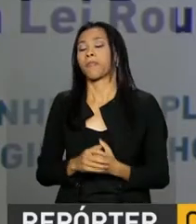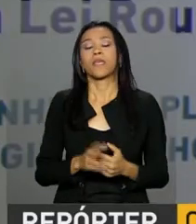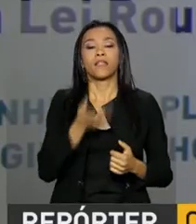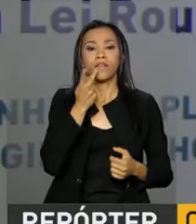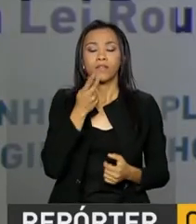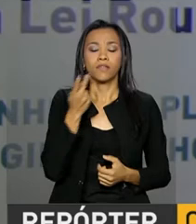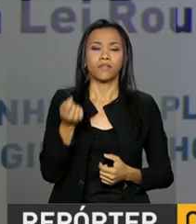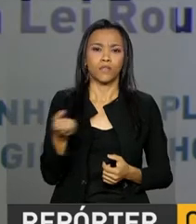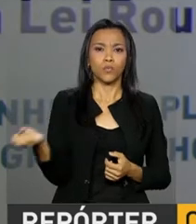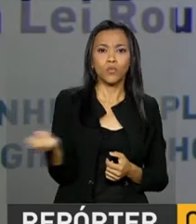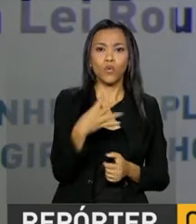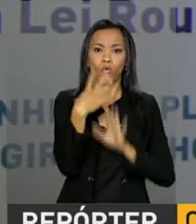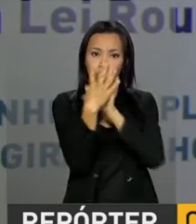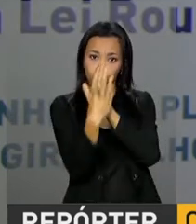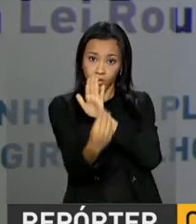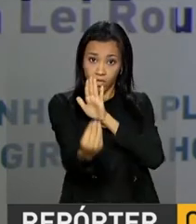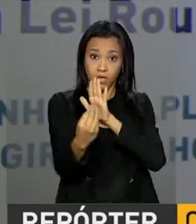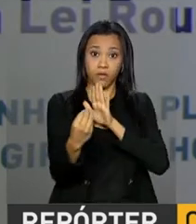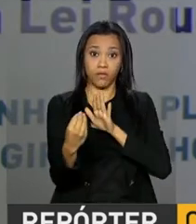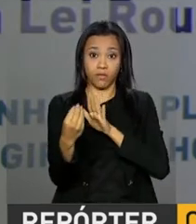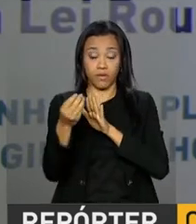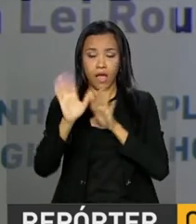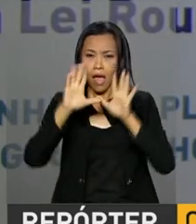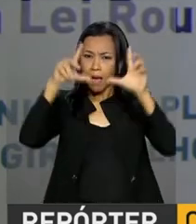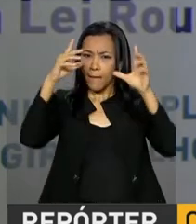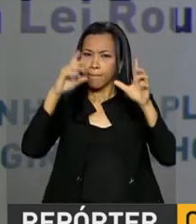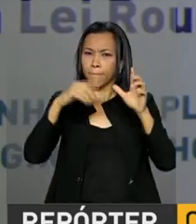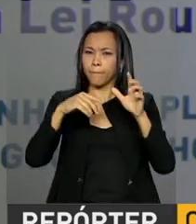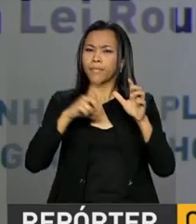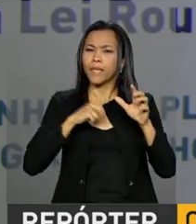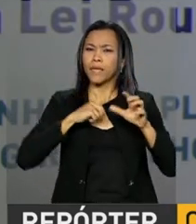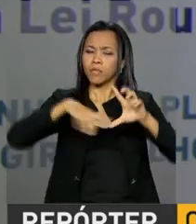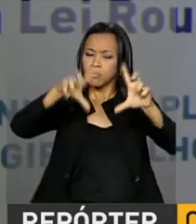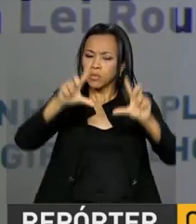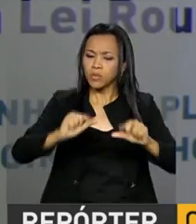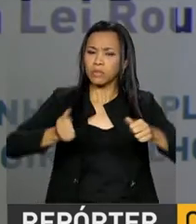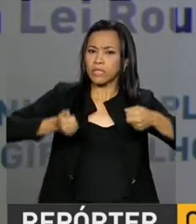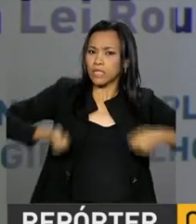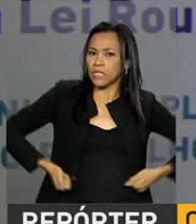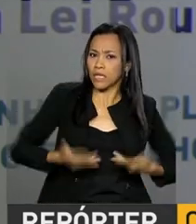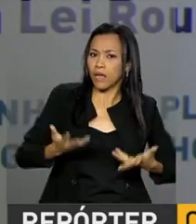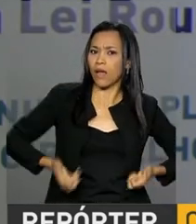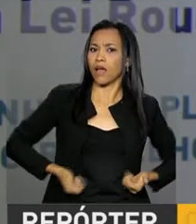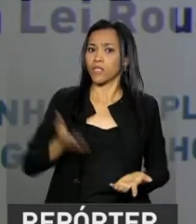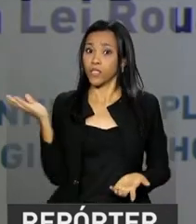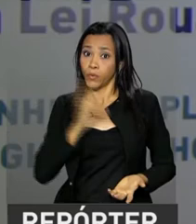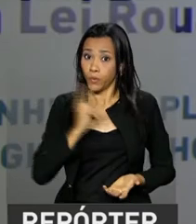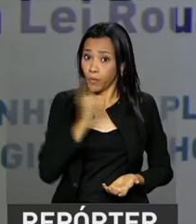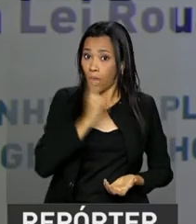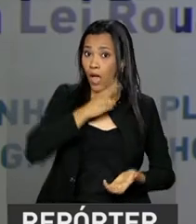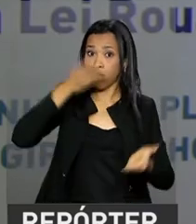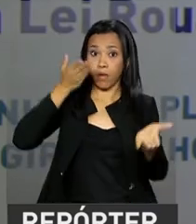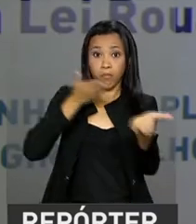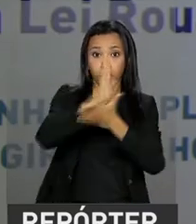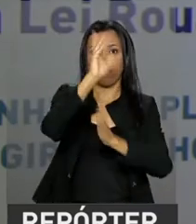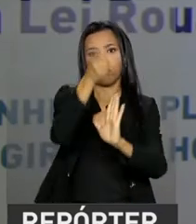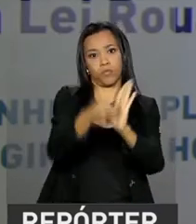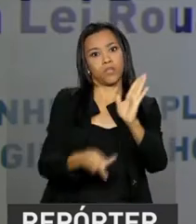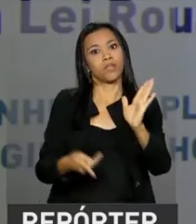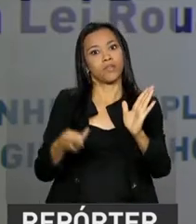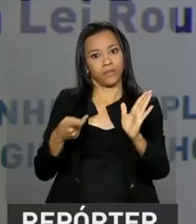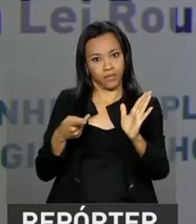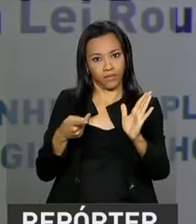operacional do novo modelo apresenta uma redução de custo e uma celeridade muito maior para aprovações de projetos.